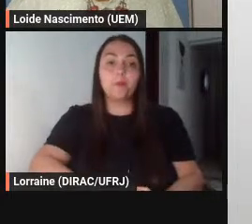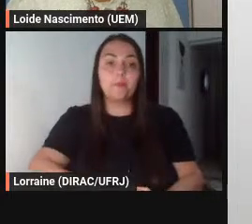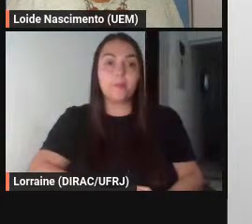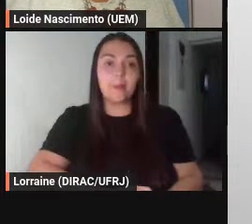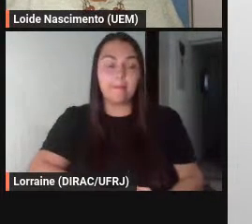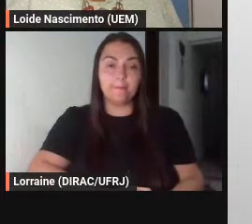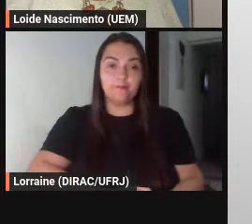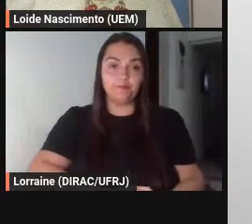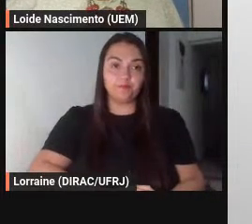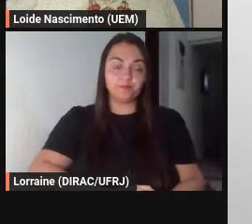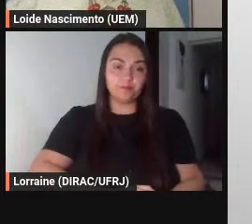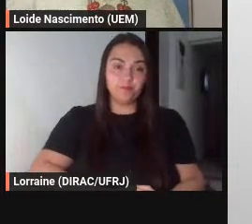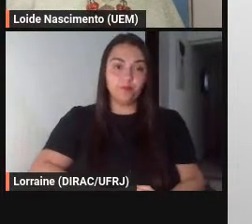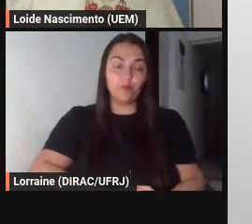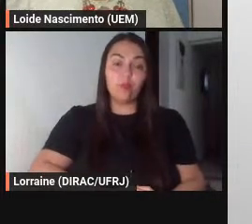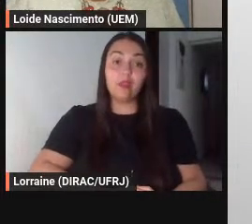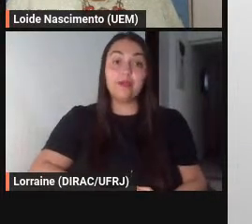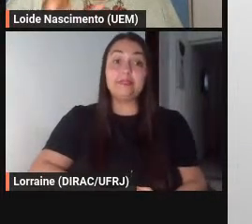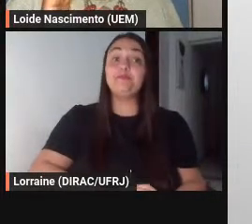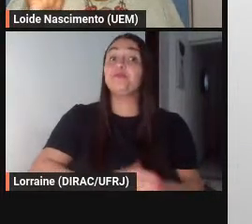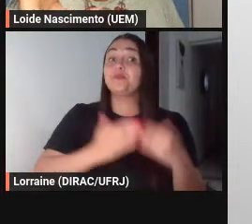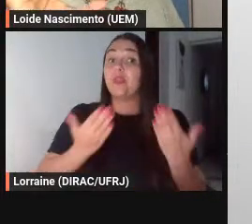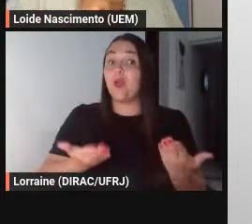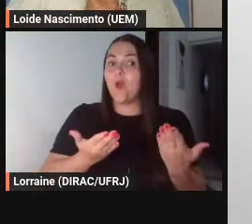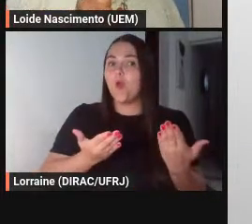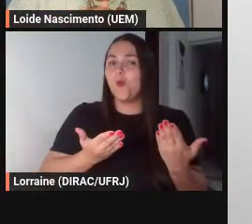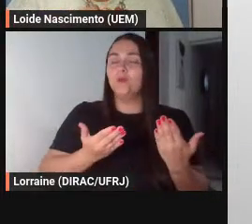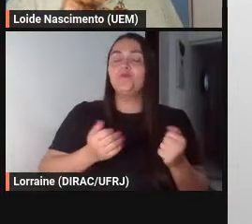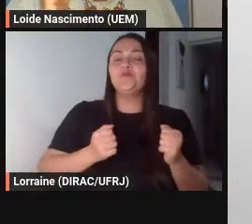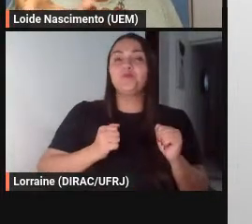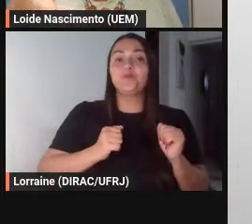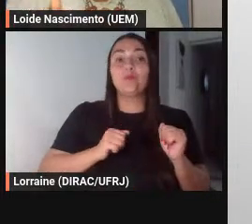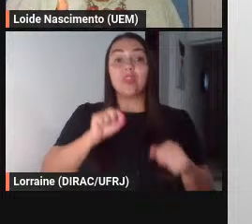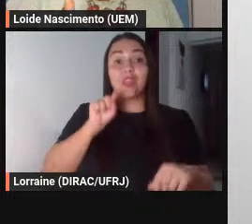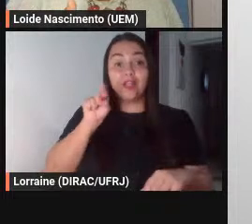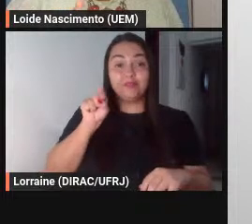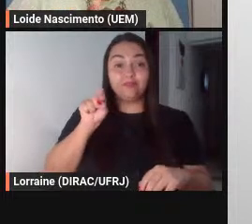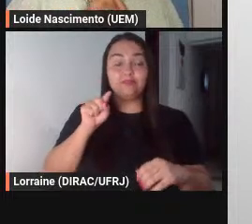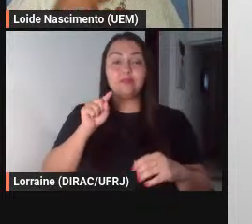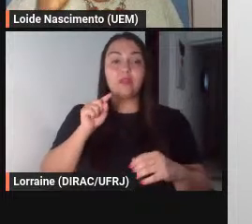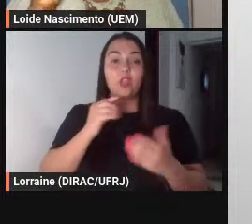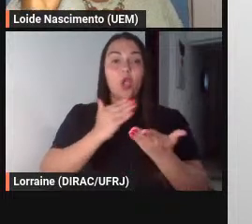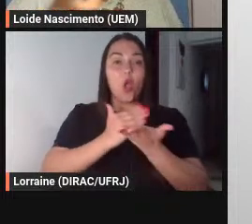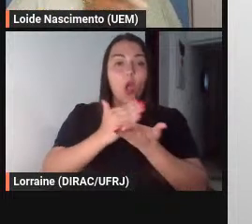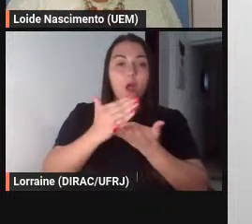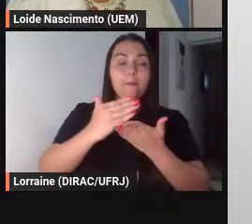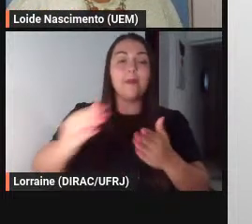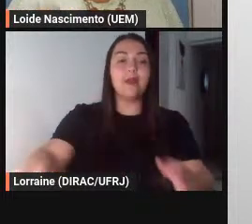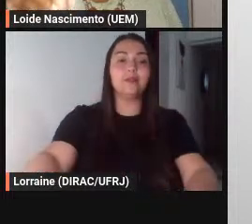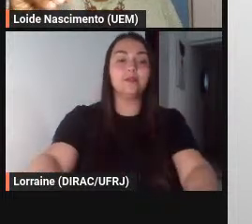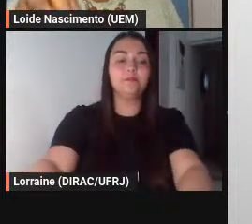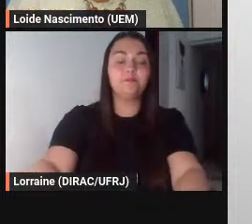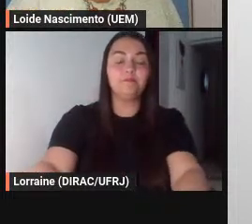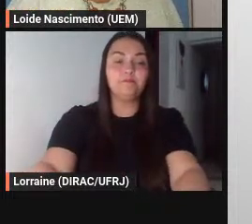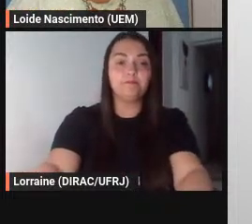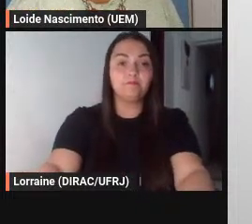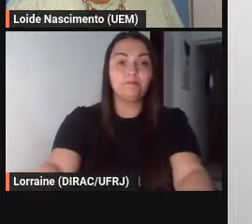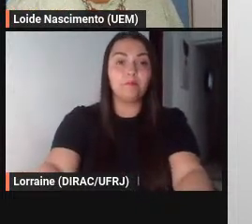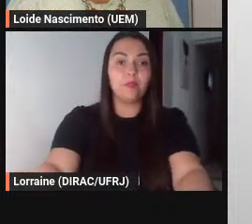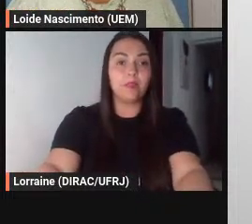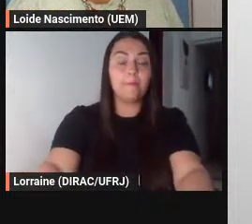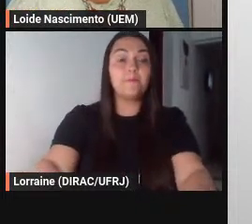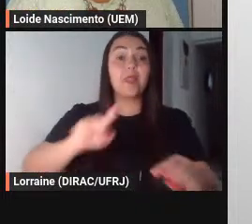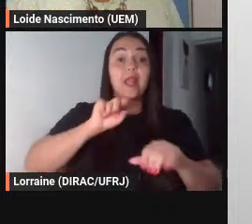e então ele ele vai trabalhando né ele modifica a linguagem nessa